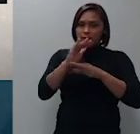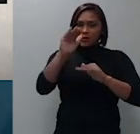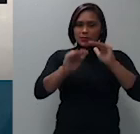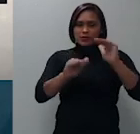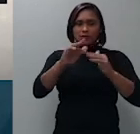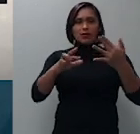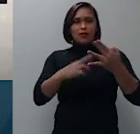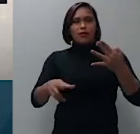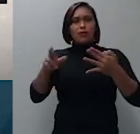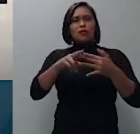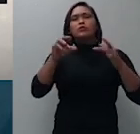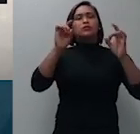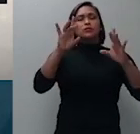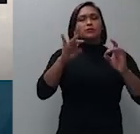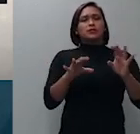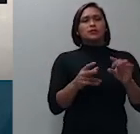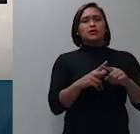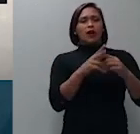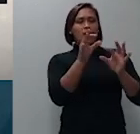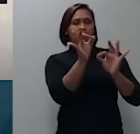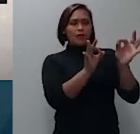manejado pela hora gravada